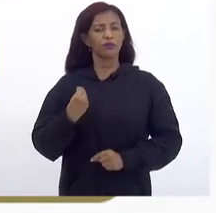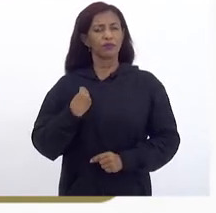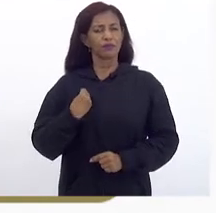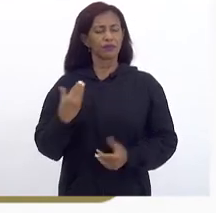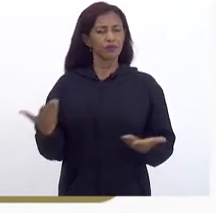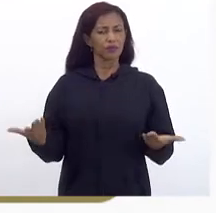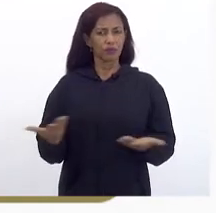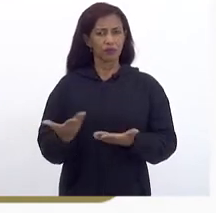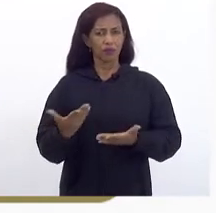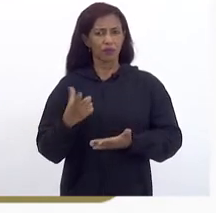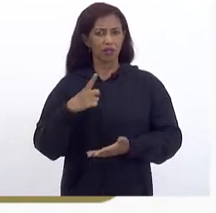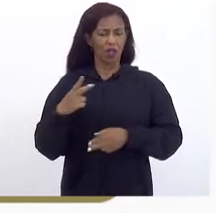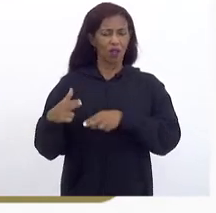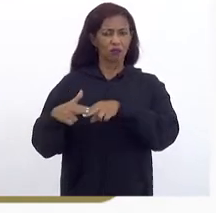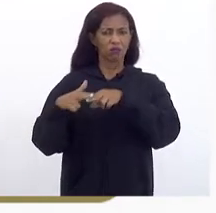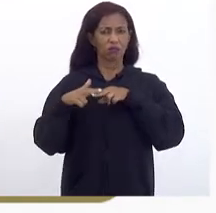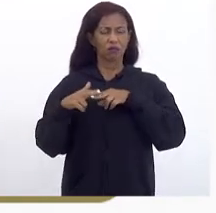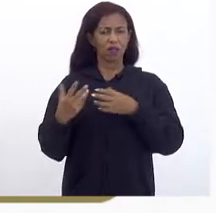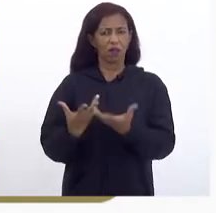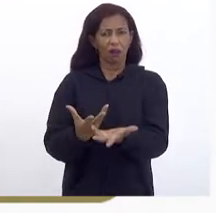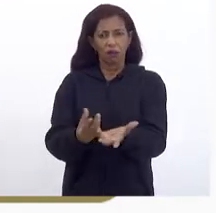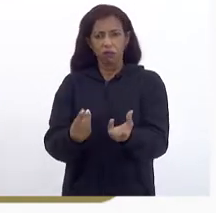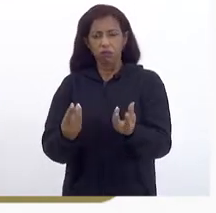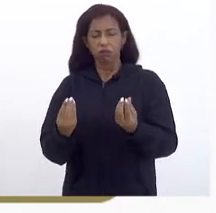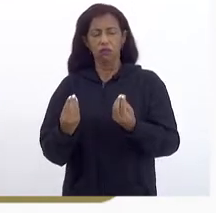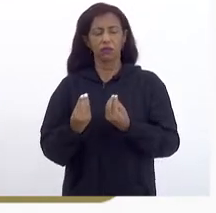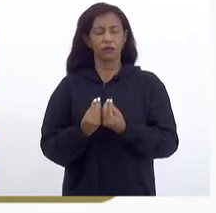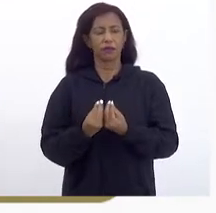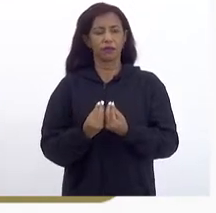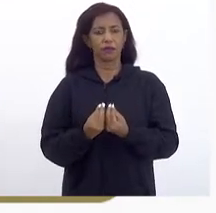E que causa muita Muita